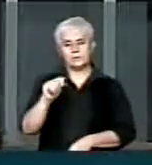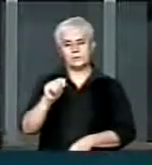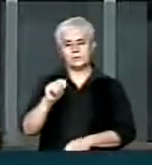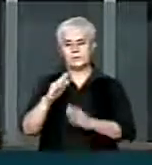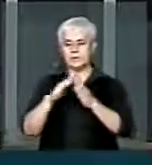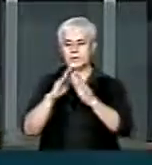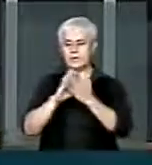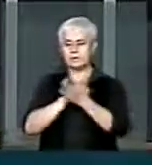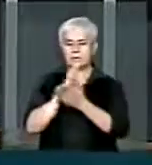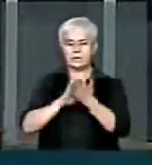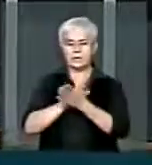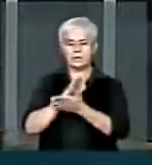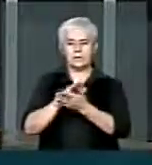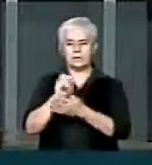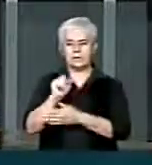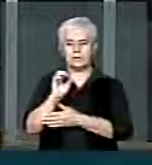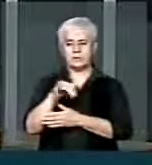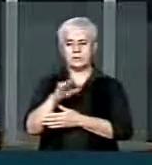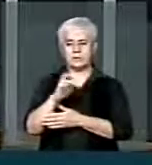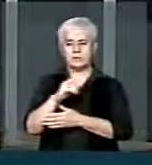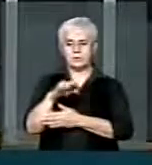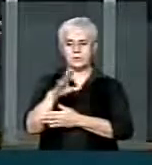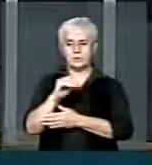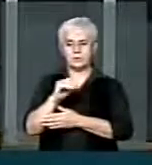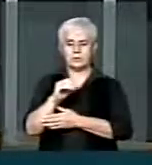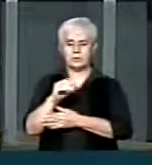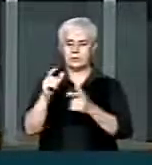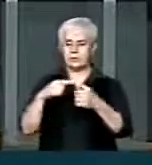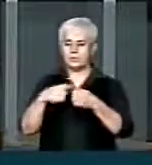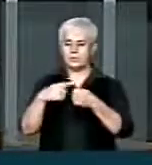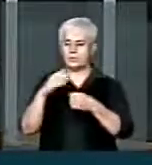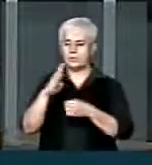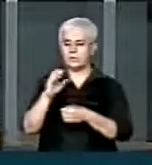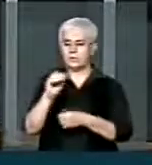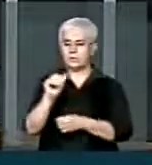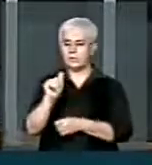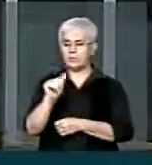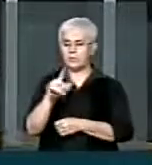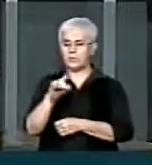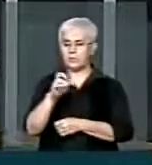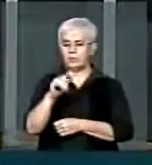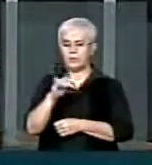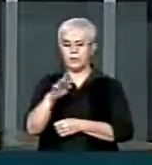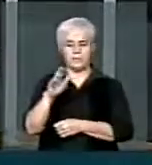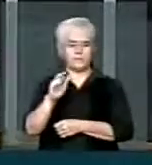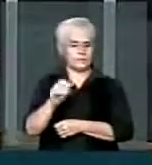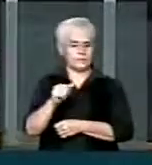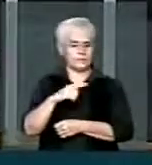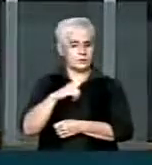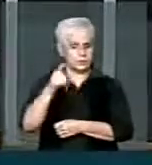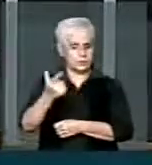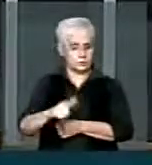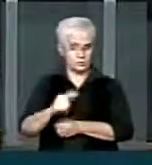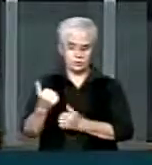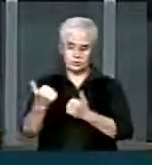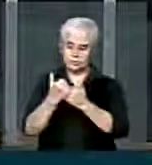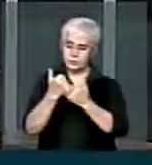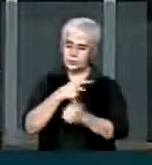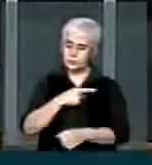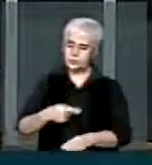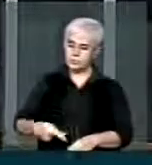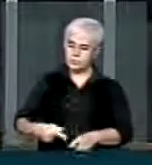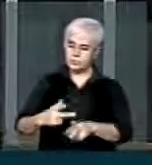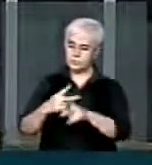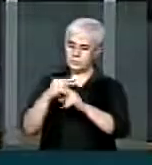de Santa Maria da Boa Vista. Lá o Luciano, baiano, que vem fazendo um bom trabalho lá, está mais uma vez presidindo esse movimento.